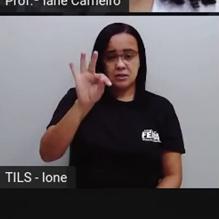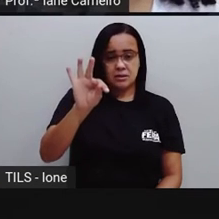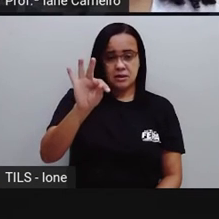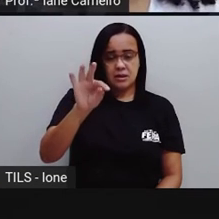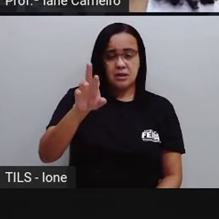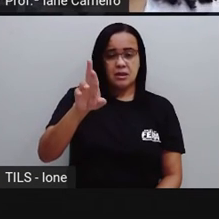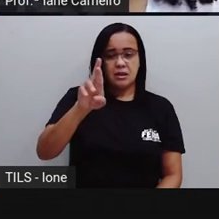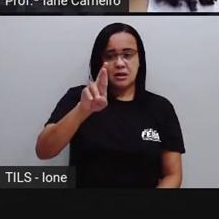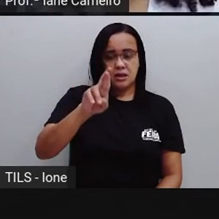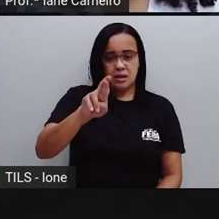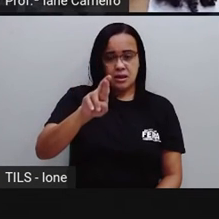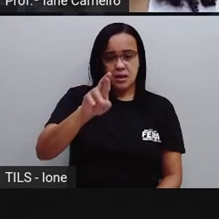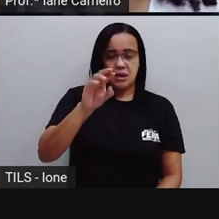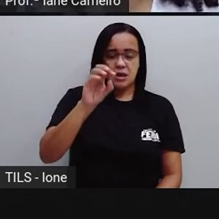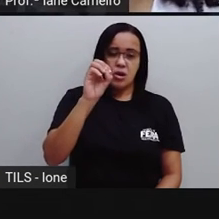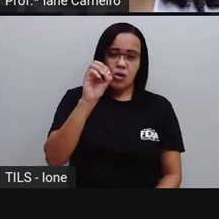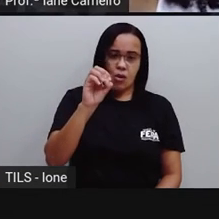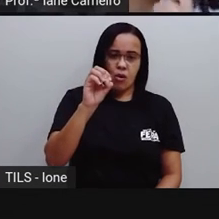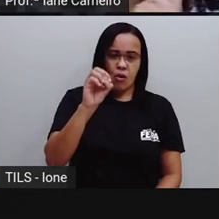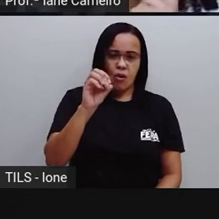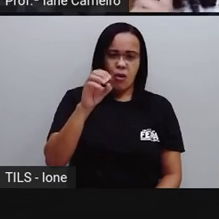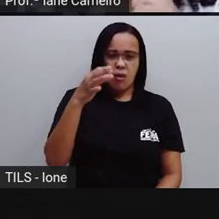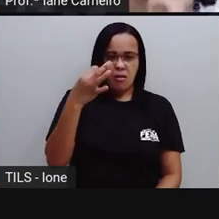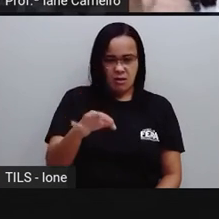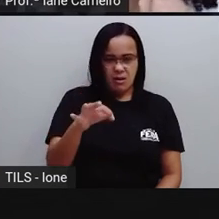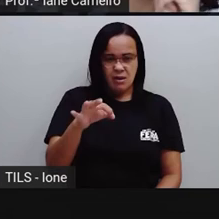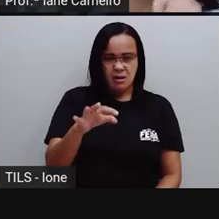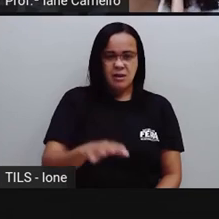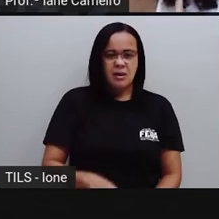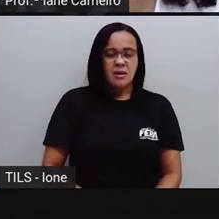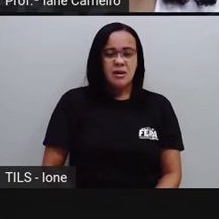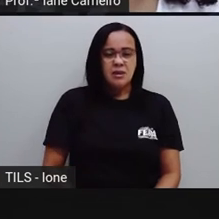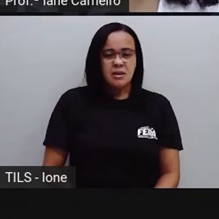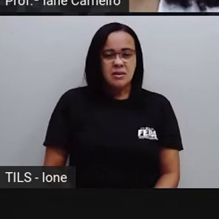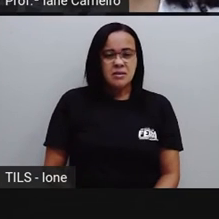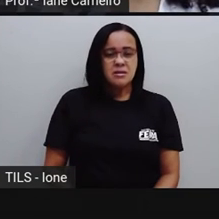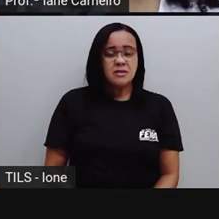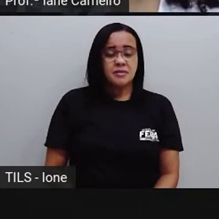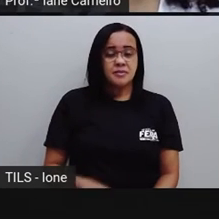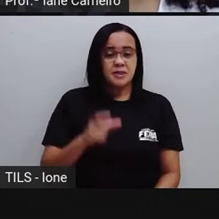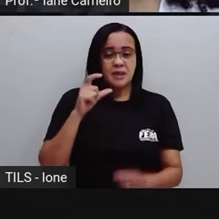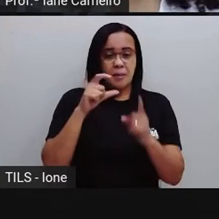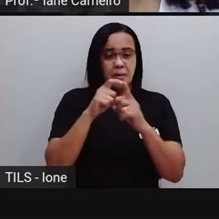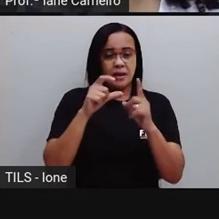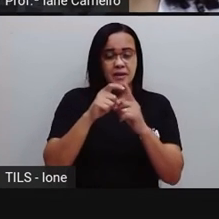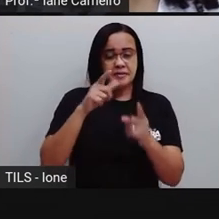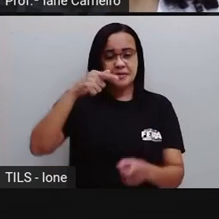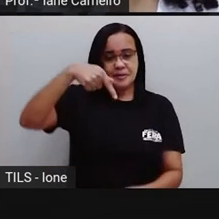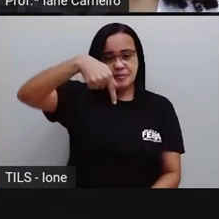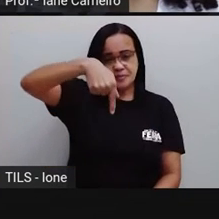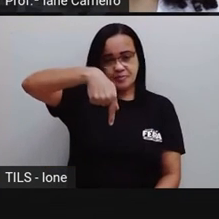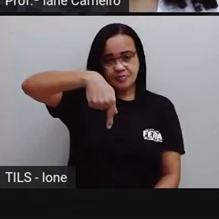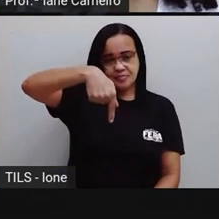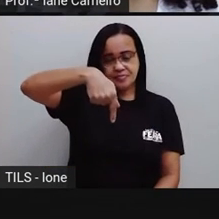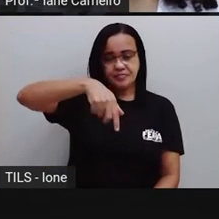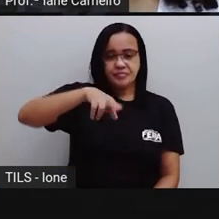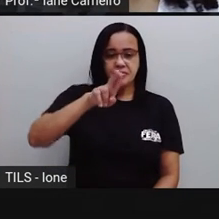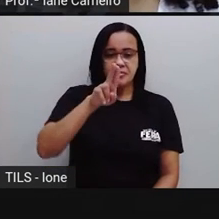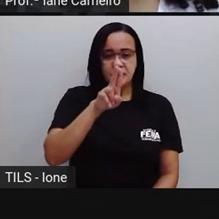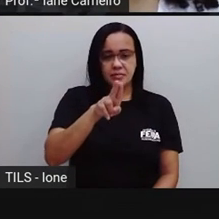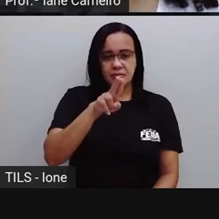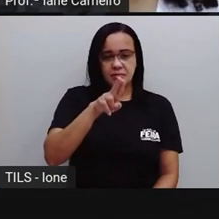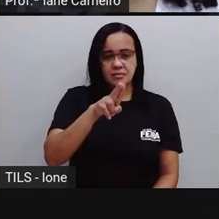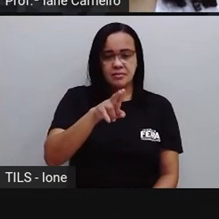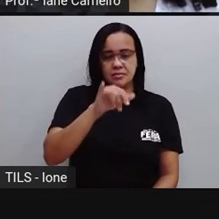QUA-TRO. Tá certo? Agora, eu quero que vocês escrevam a palavra QUIABO. Hum, que delícia, QUIABO. Quem aí gosta?